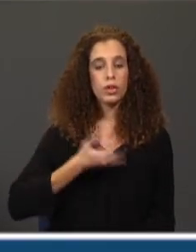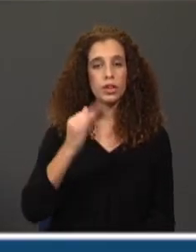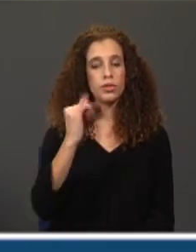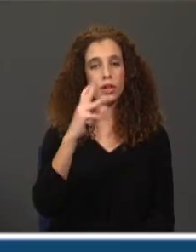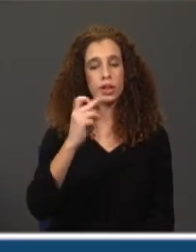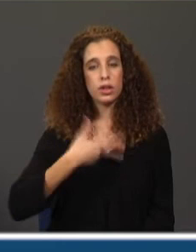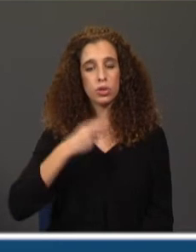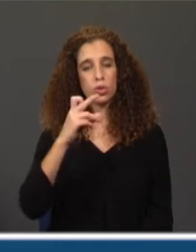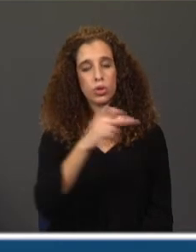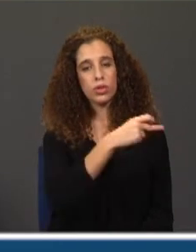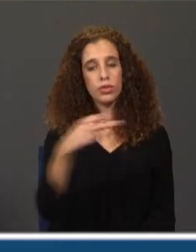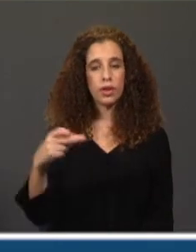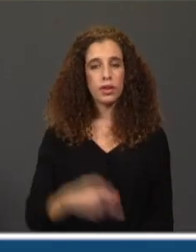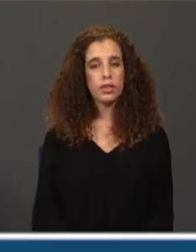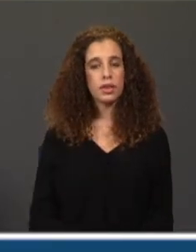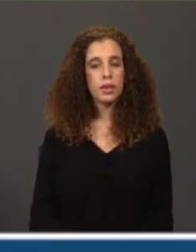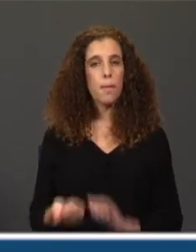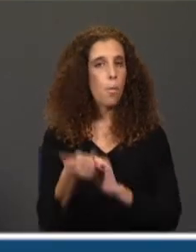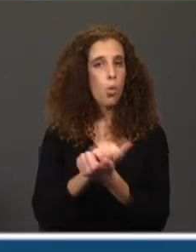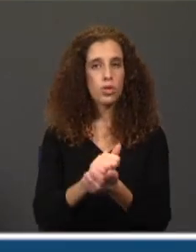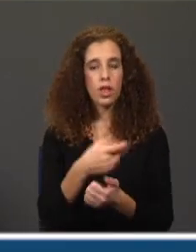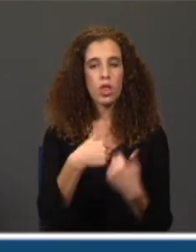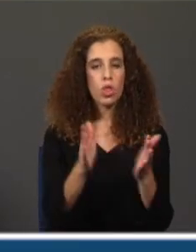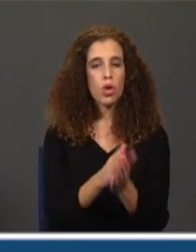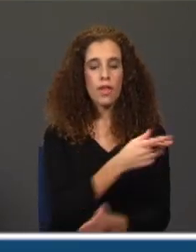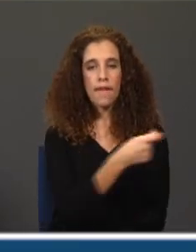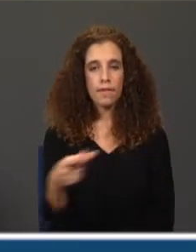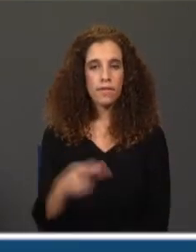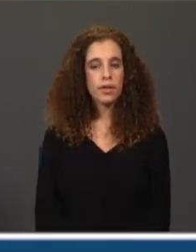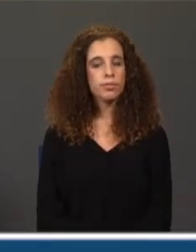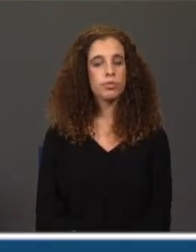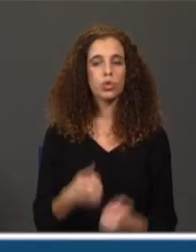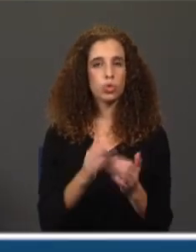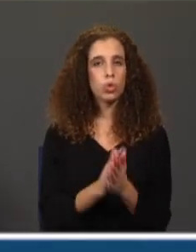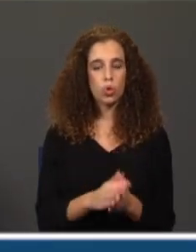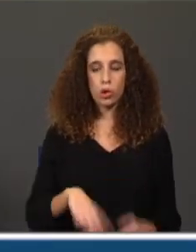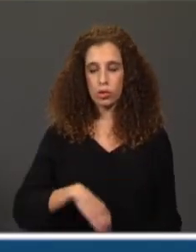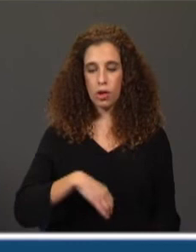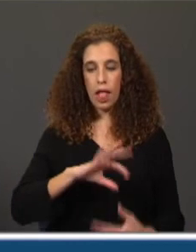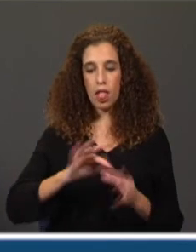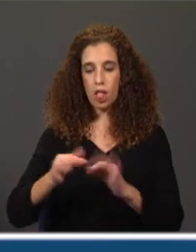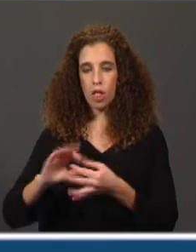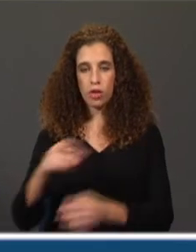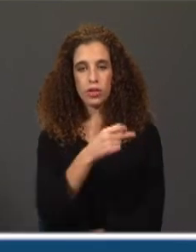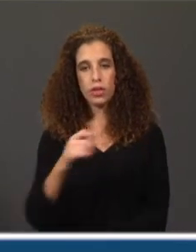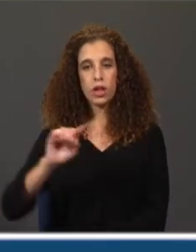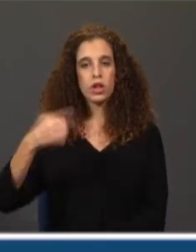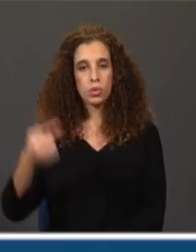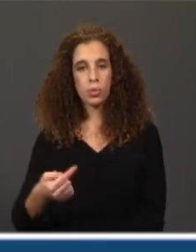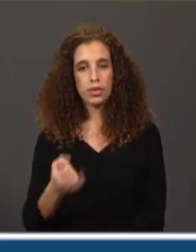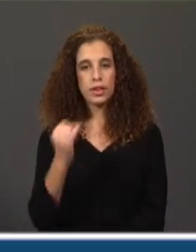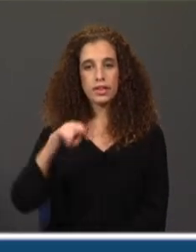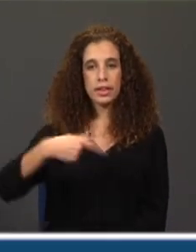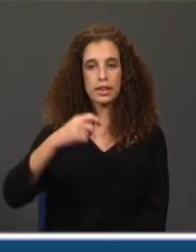modifica toda a frase. Que recai sobre todo o sentido da frase. E depois as funções sintáticas